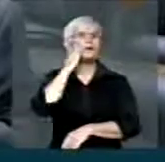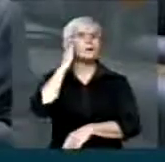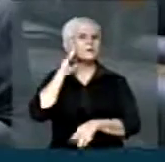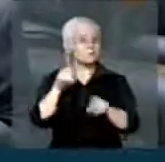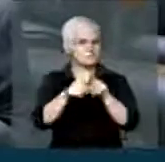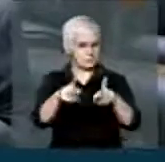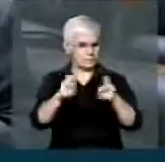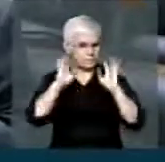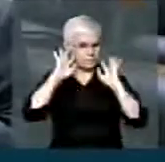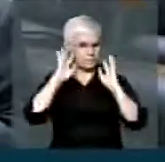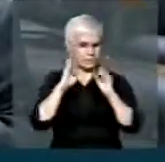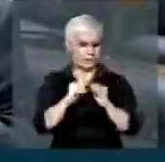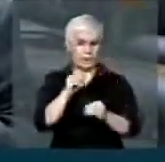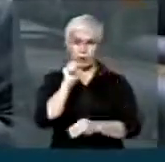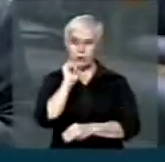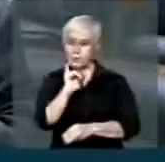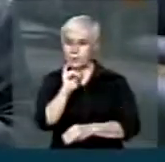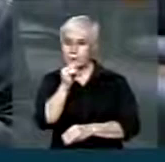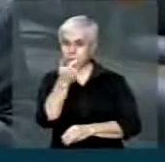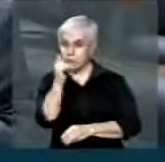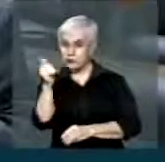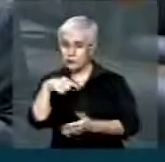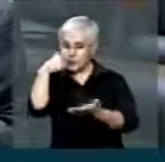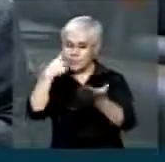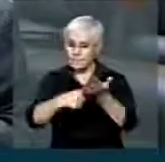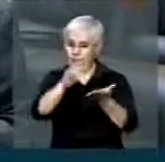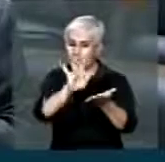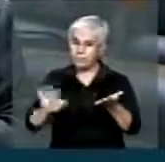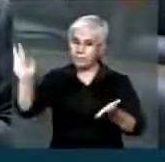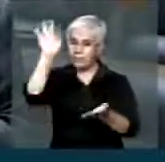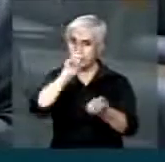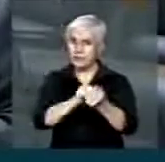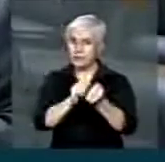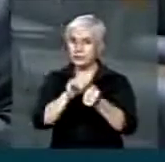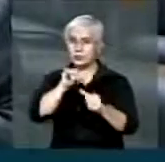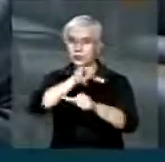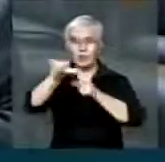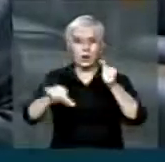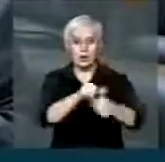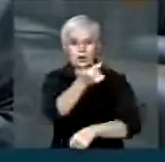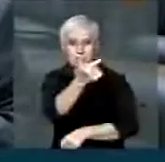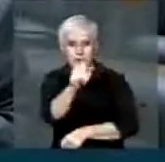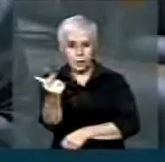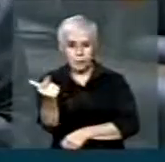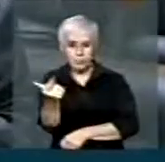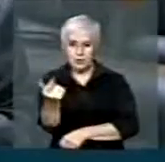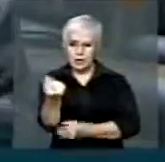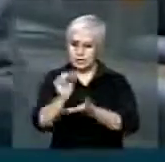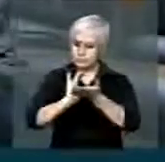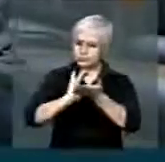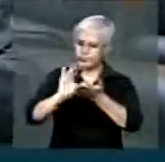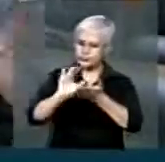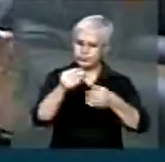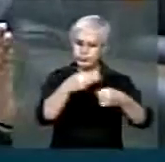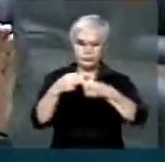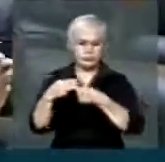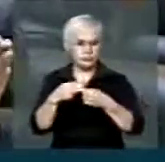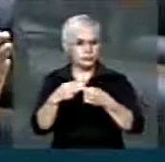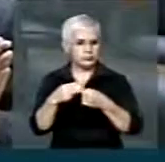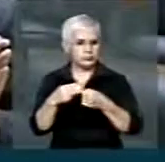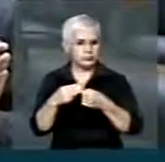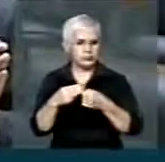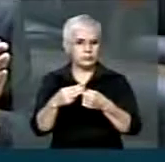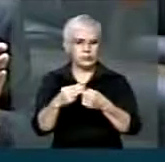se não houver o pacto federativo, se não mudar esta forma da distribuição da receita não há